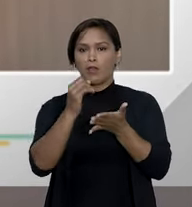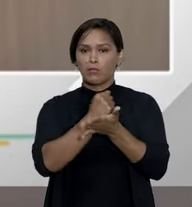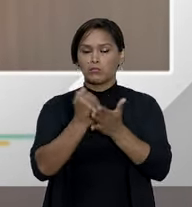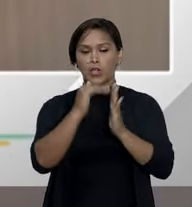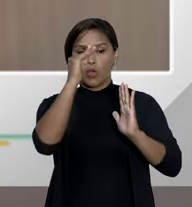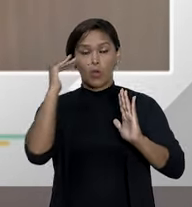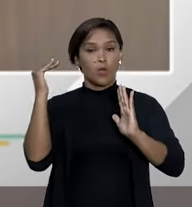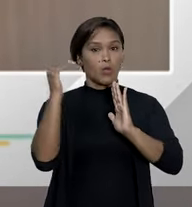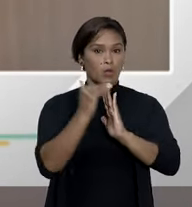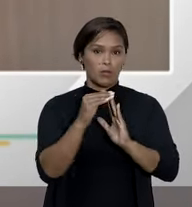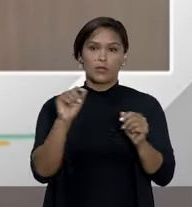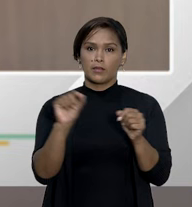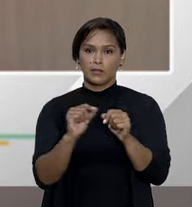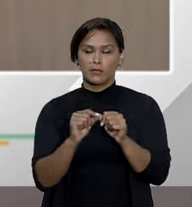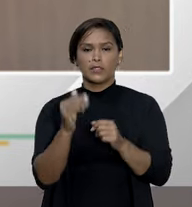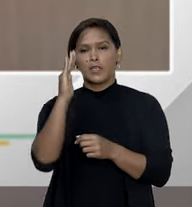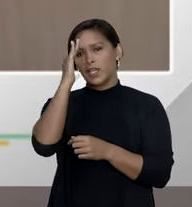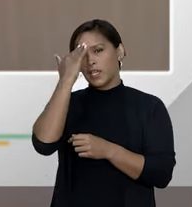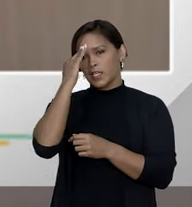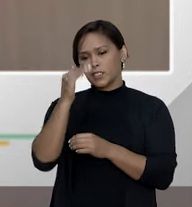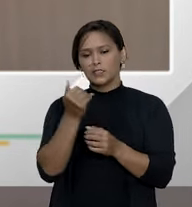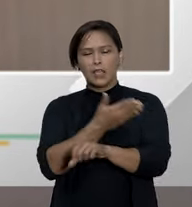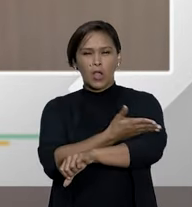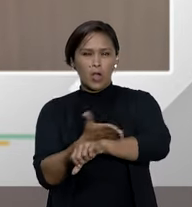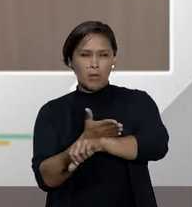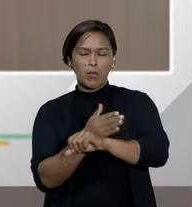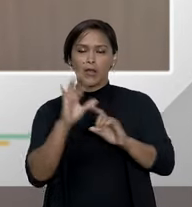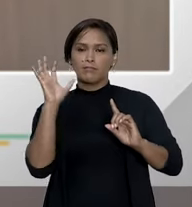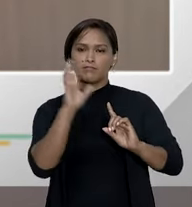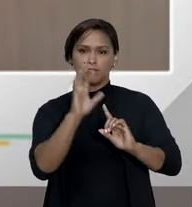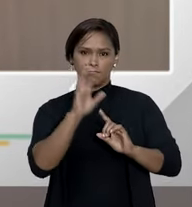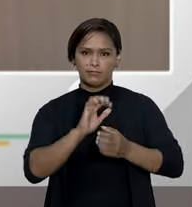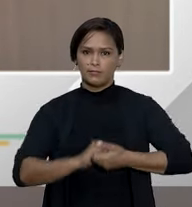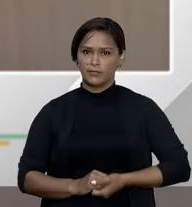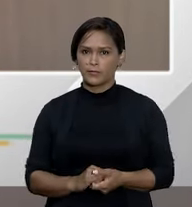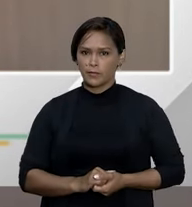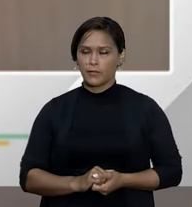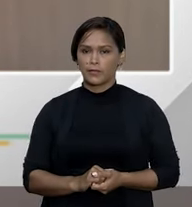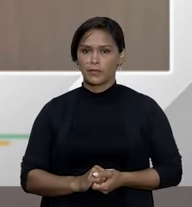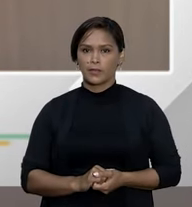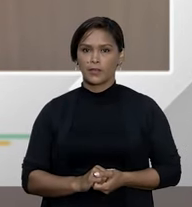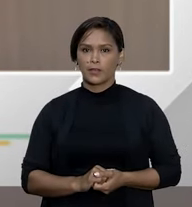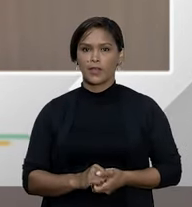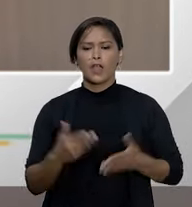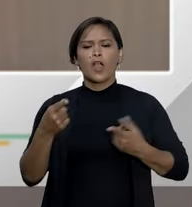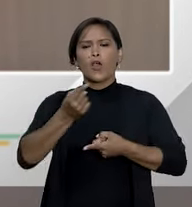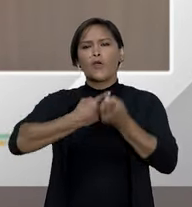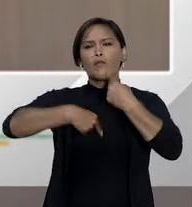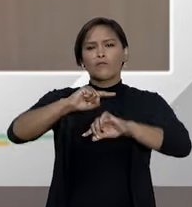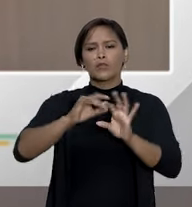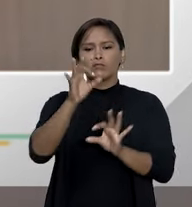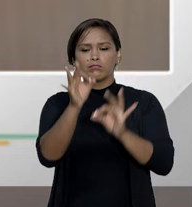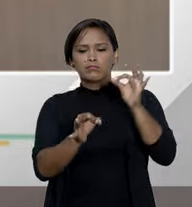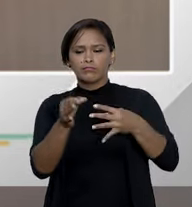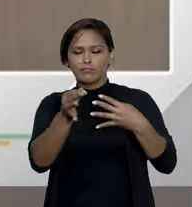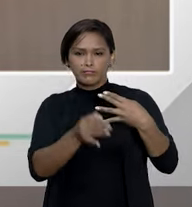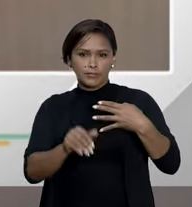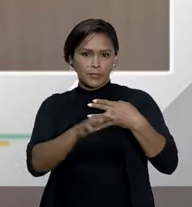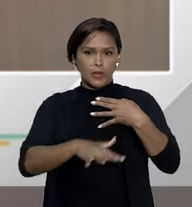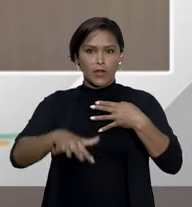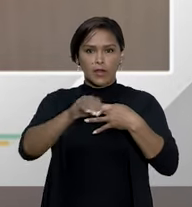obrigada porque entende que isso é um comportamento abusivo agora com a evolução da jurisprudência